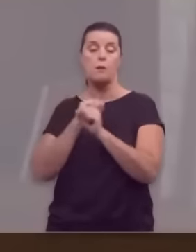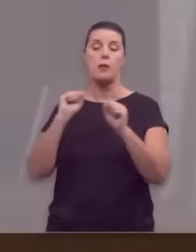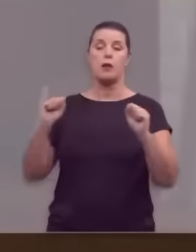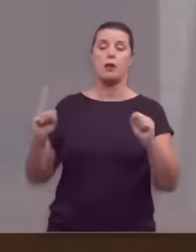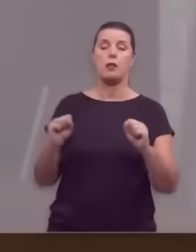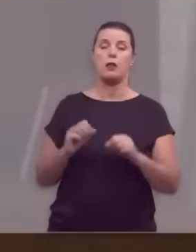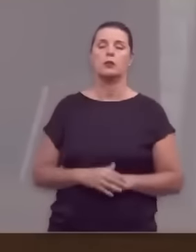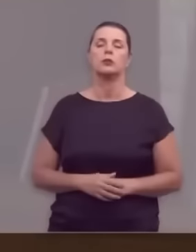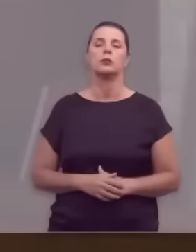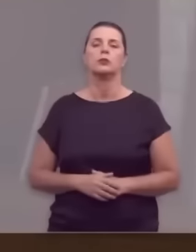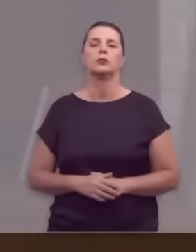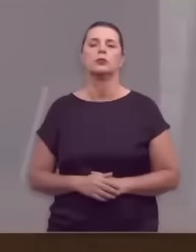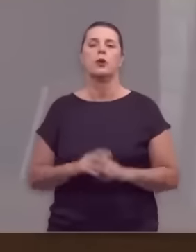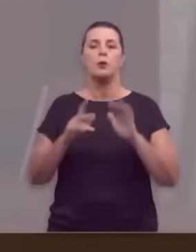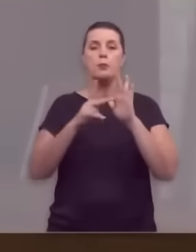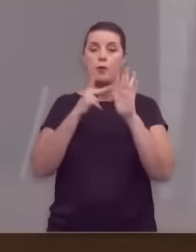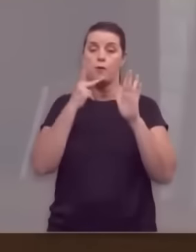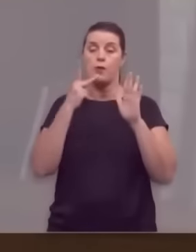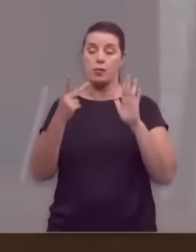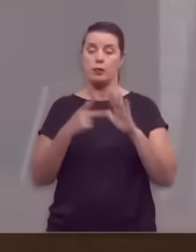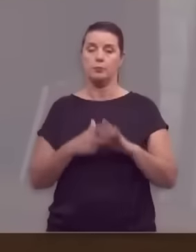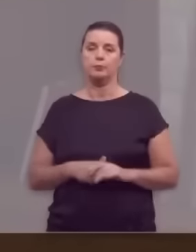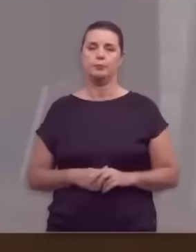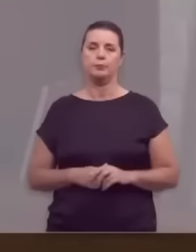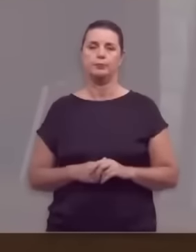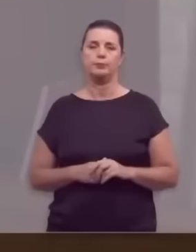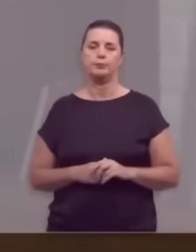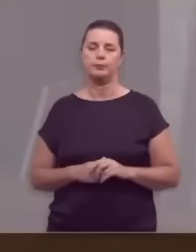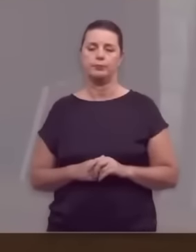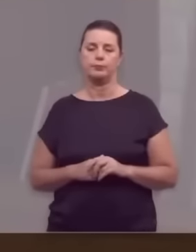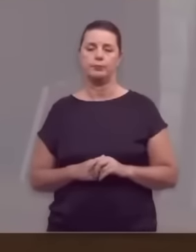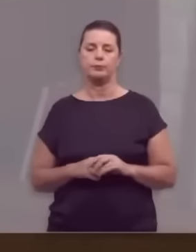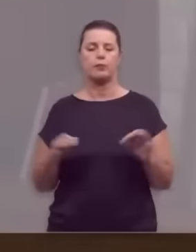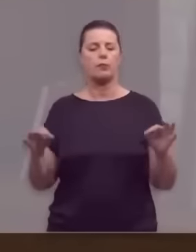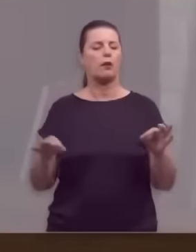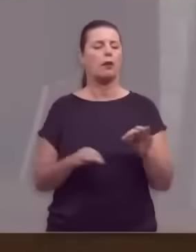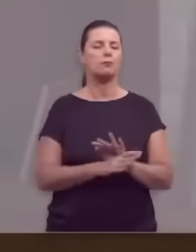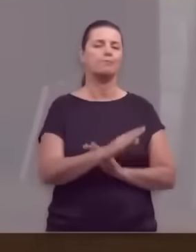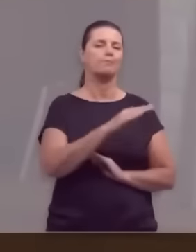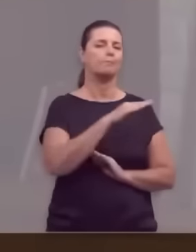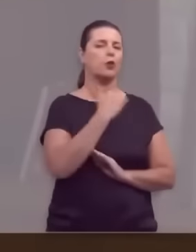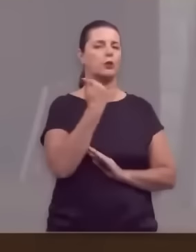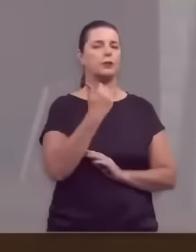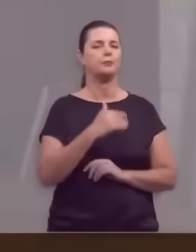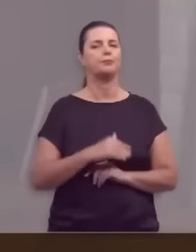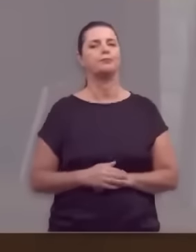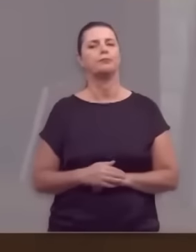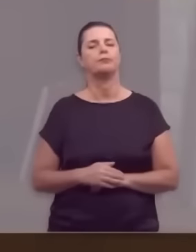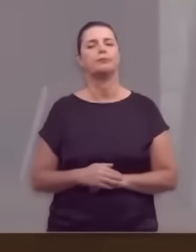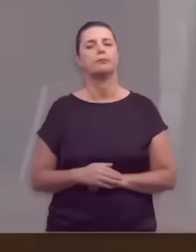libertador, o profeta, acabara de morrer.